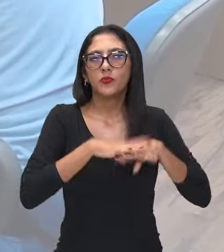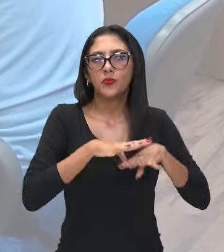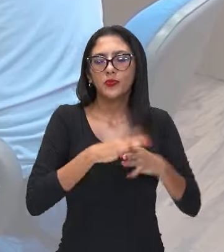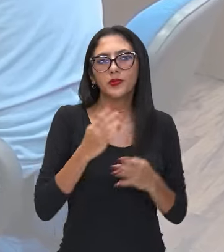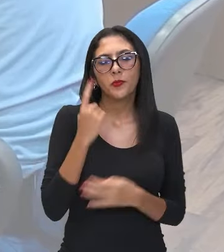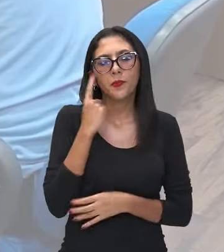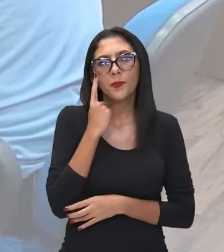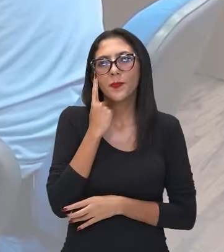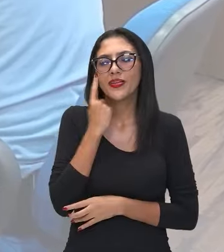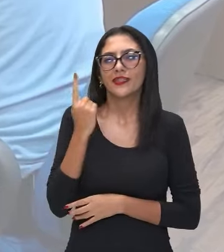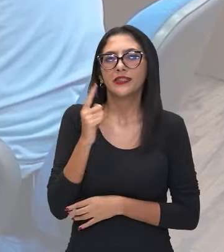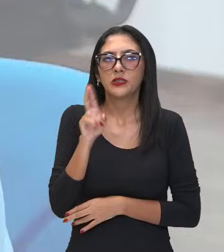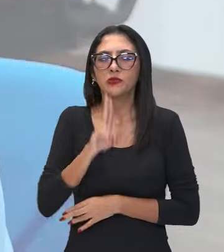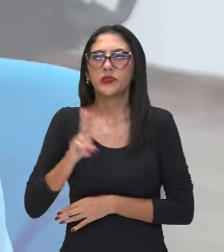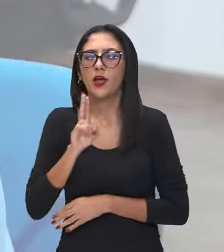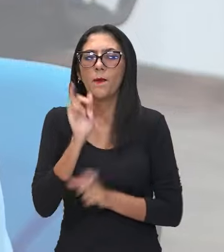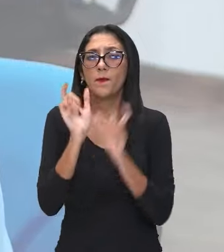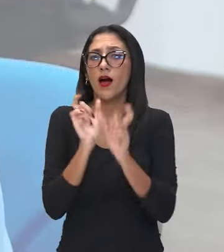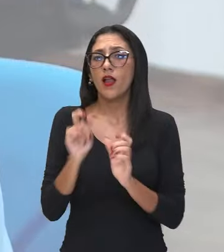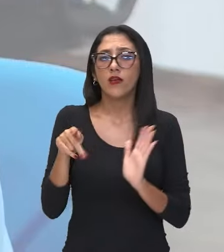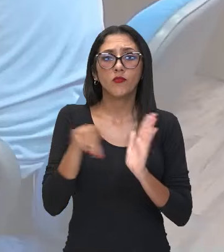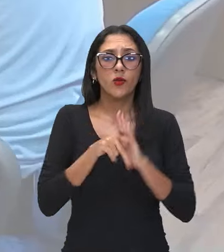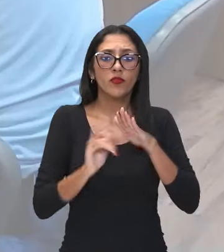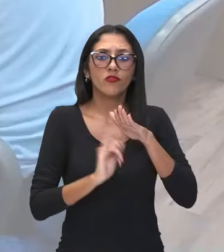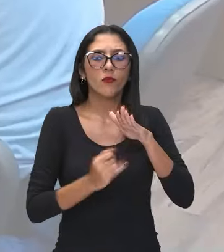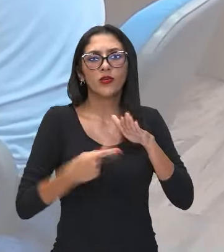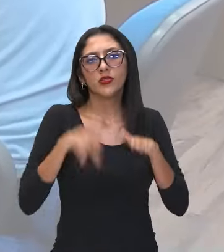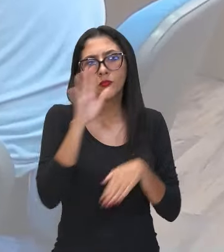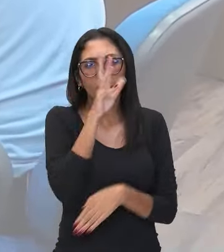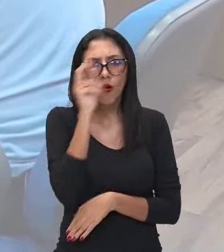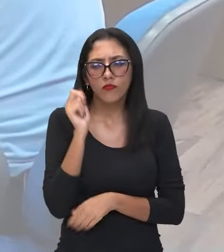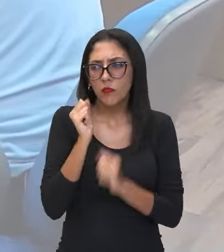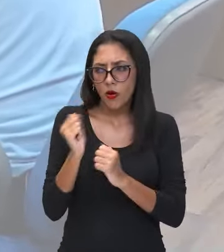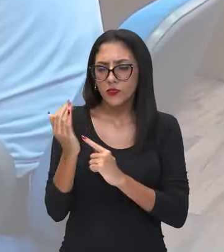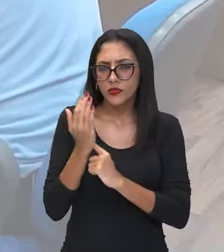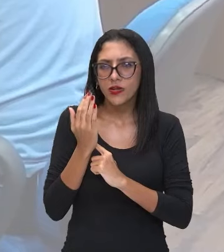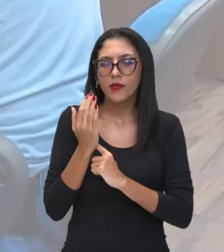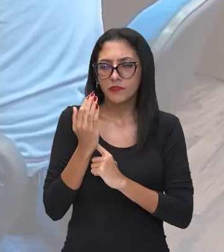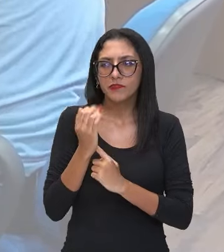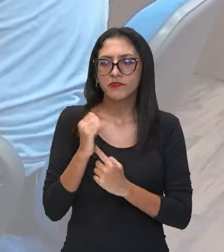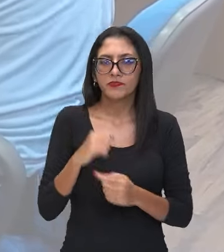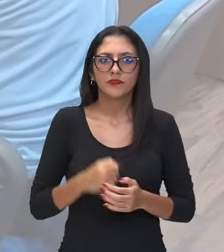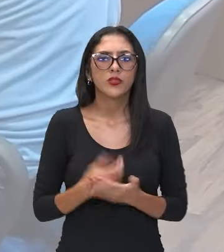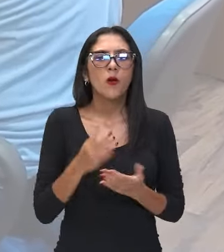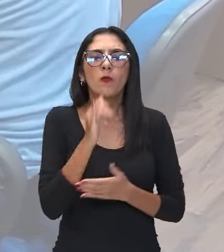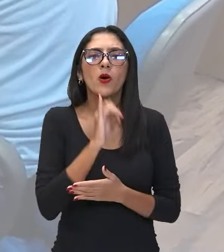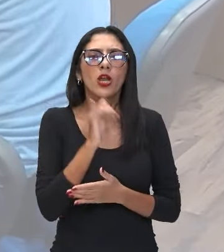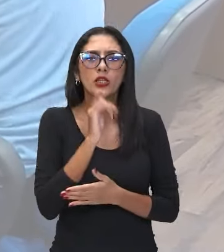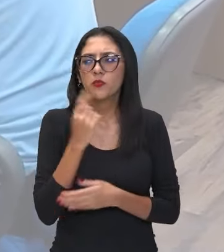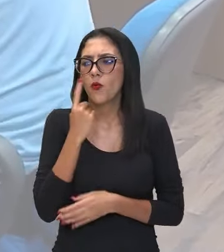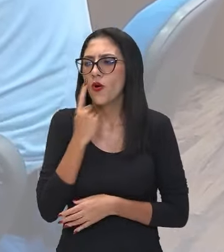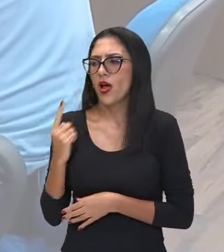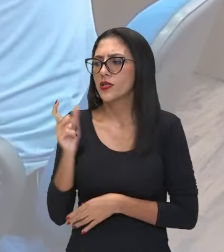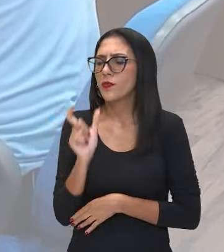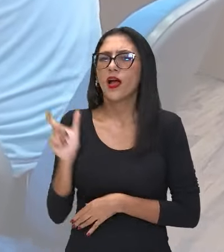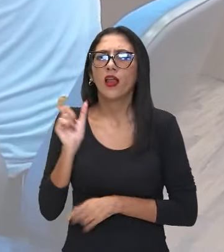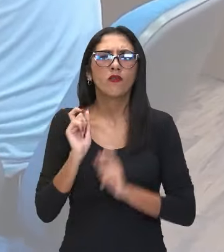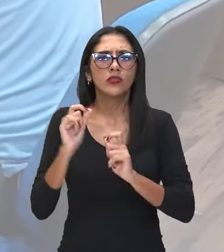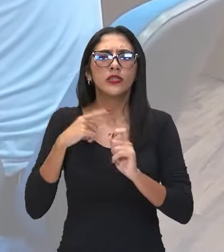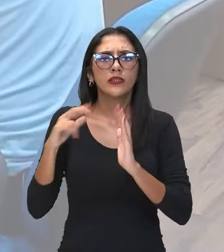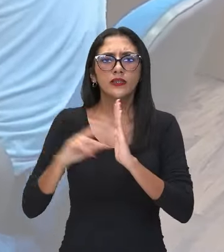pouco sobre as expressões daqui da região. Vocês podem me ajudar? Claro. Por exemplo, acho é bom. O que significa?